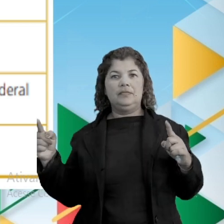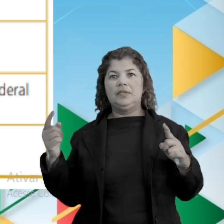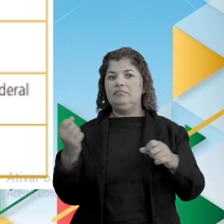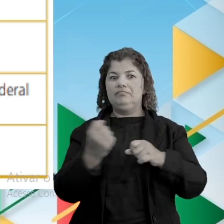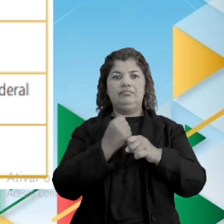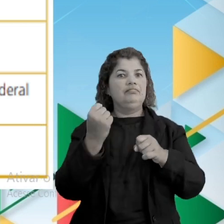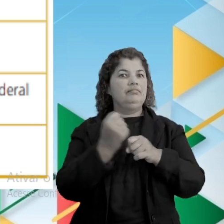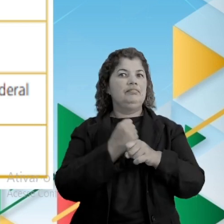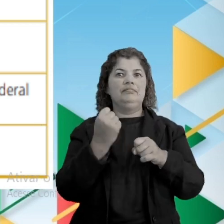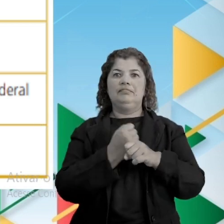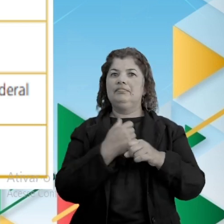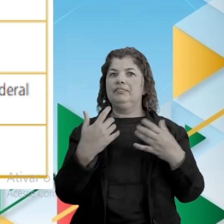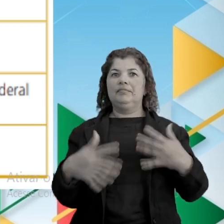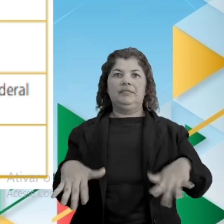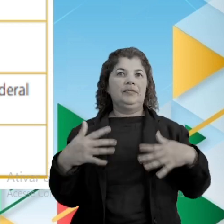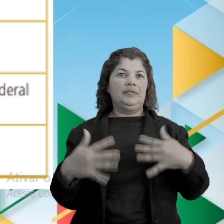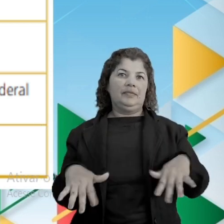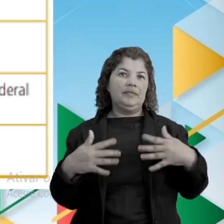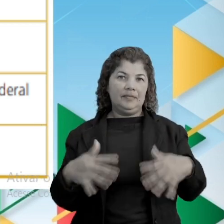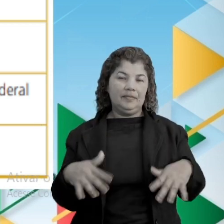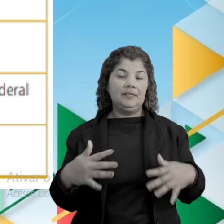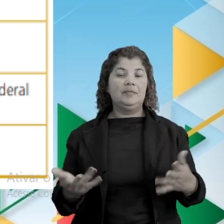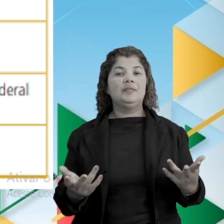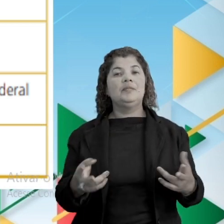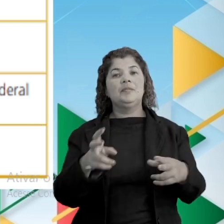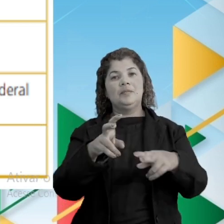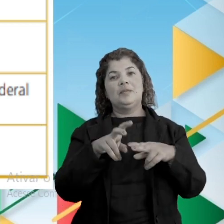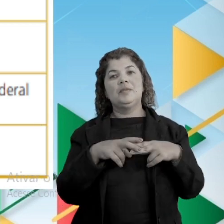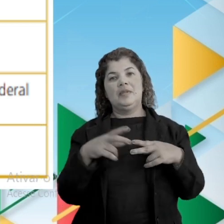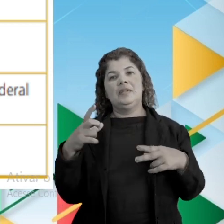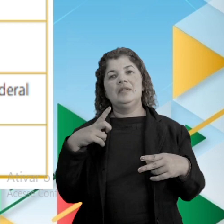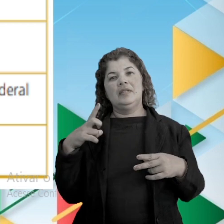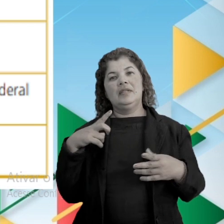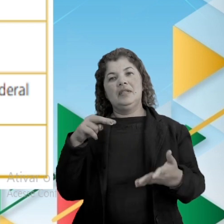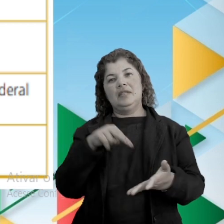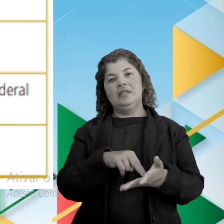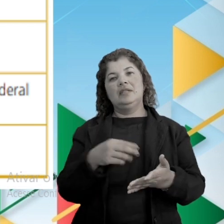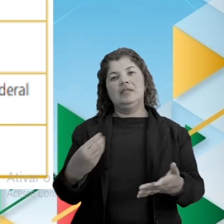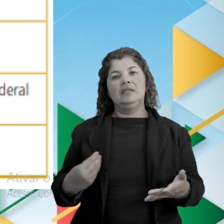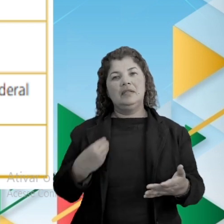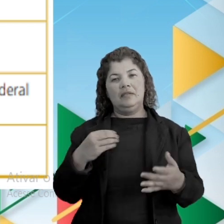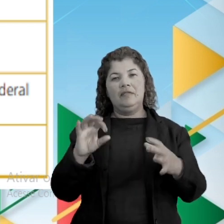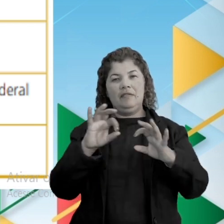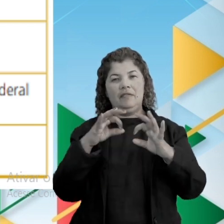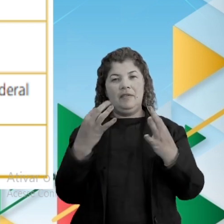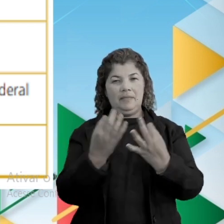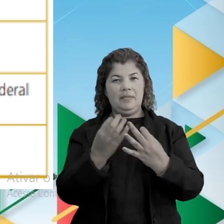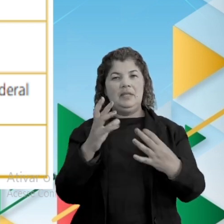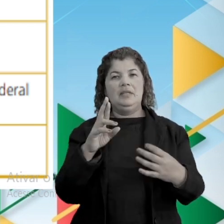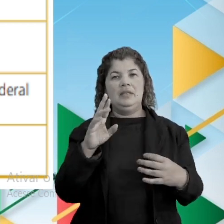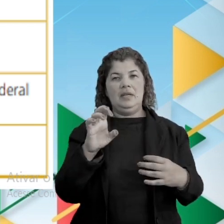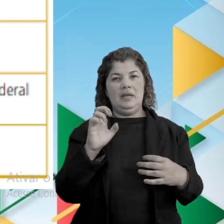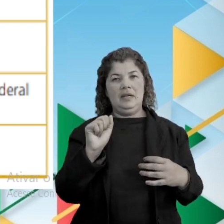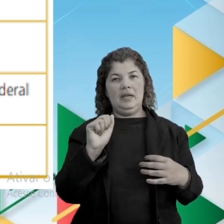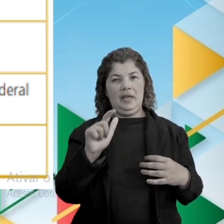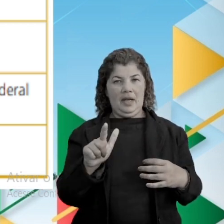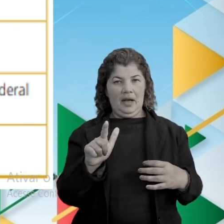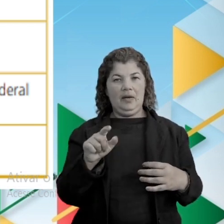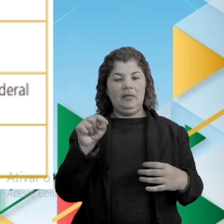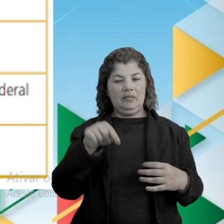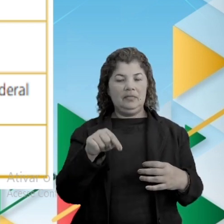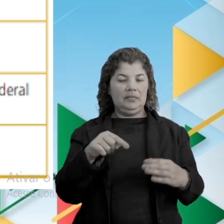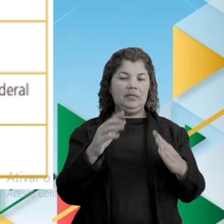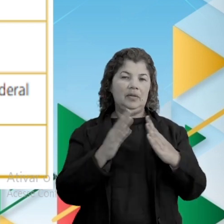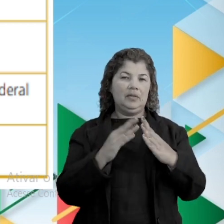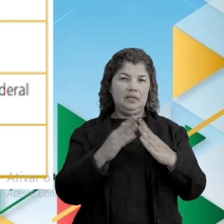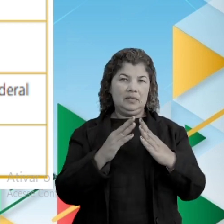realizações, né? Devido a o quê? A presença da família real, né? Estavam residindo